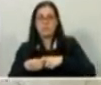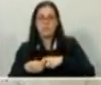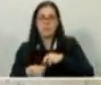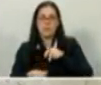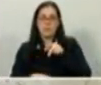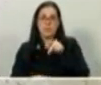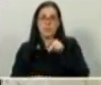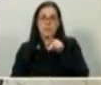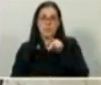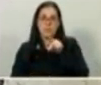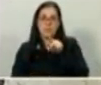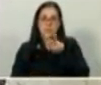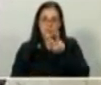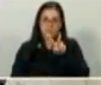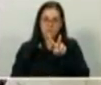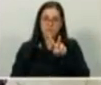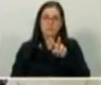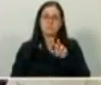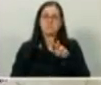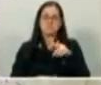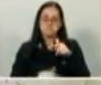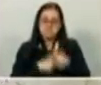Câmara, nós tivemos uma atuação